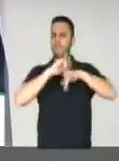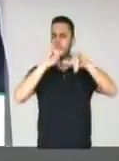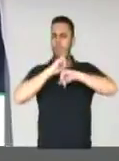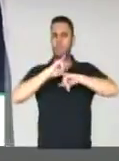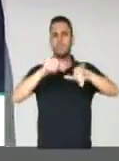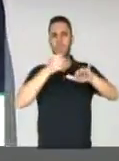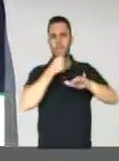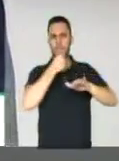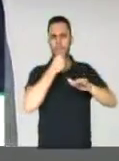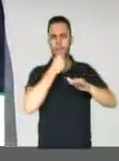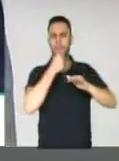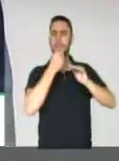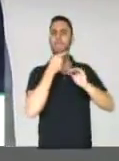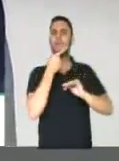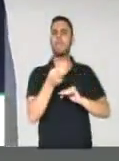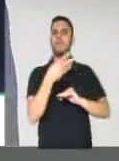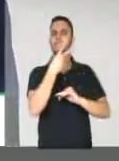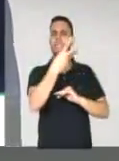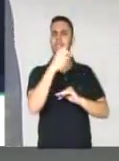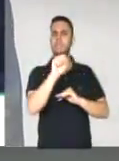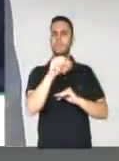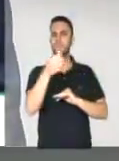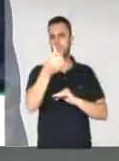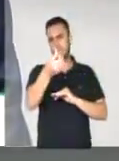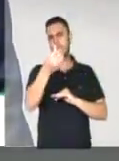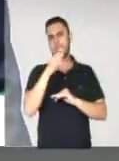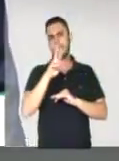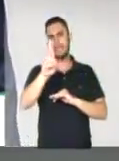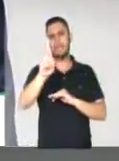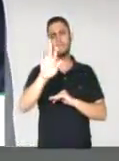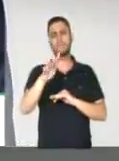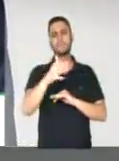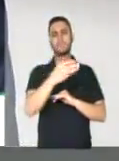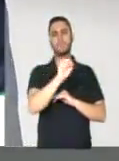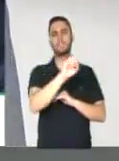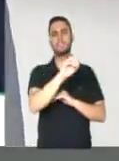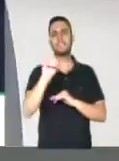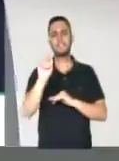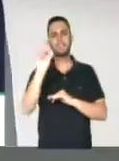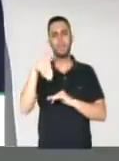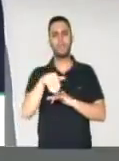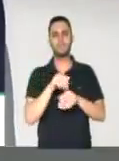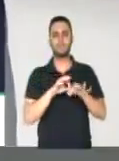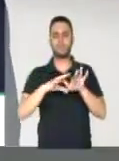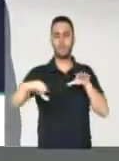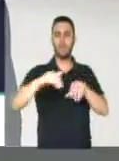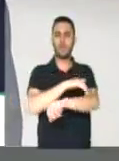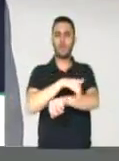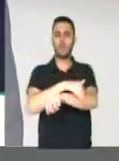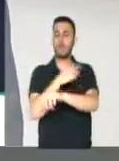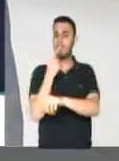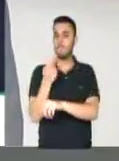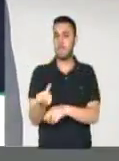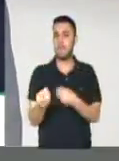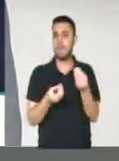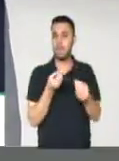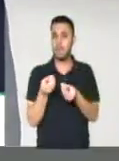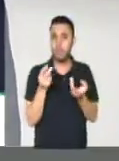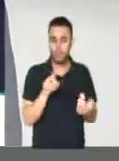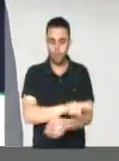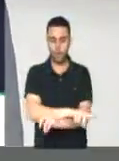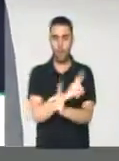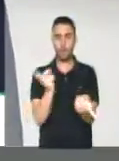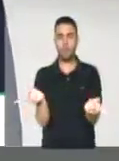386, que são mais de 300 quilômetros de estrada, e apontam justamente essa contradição que diz